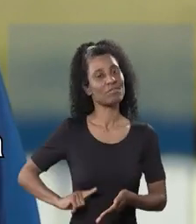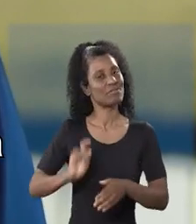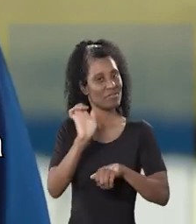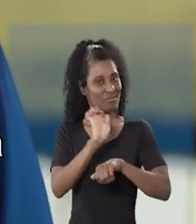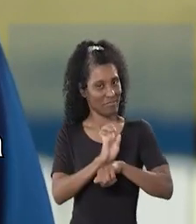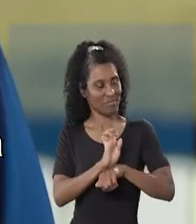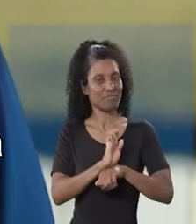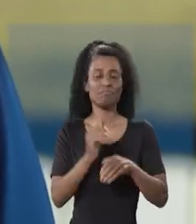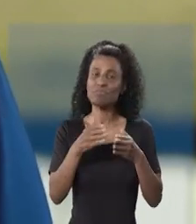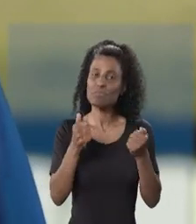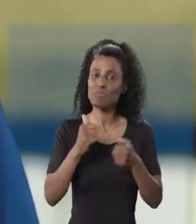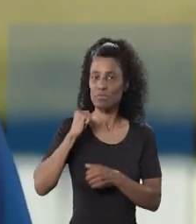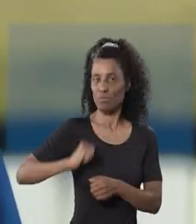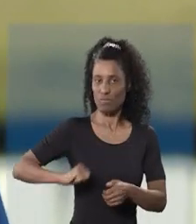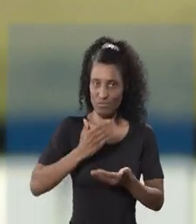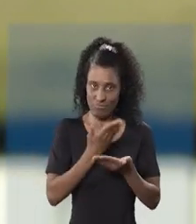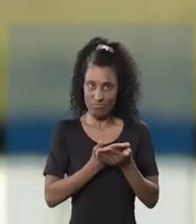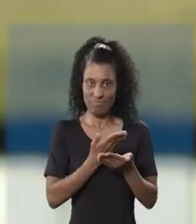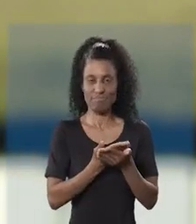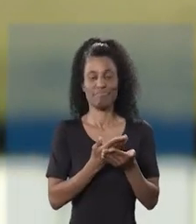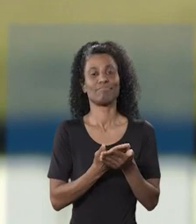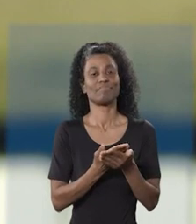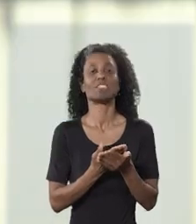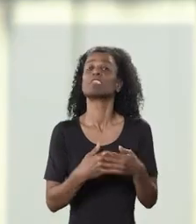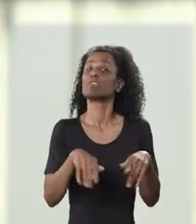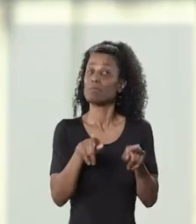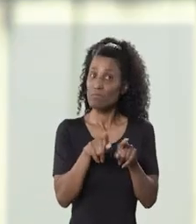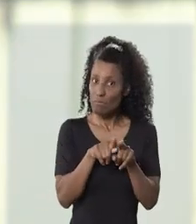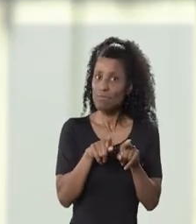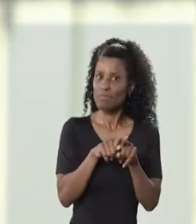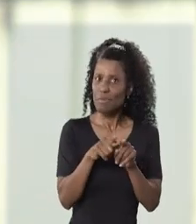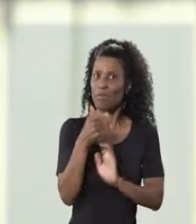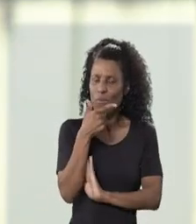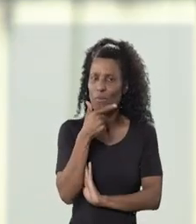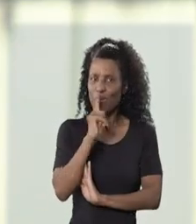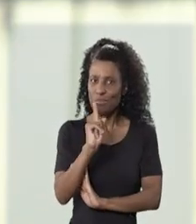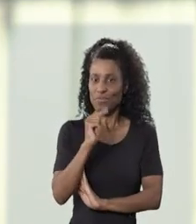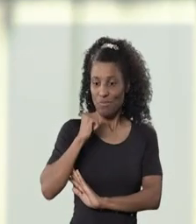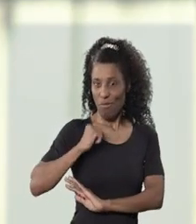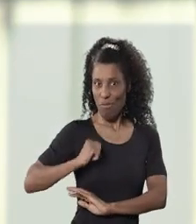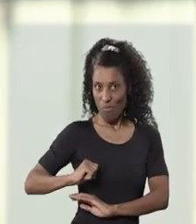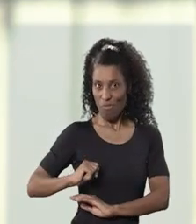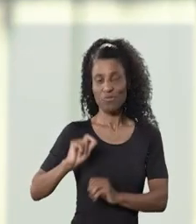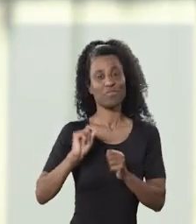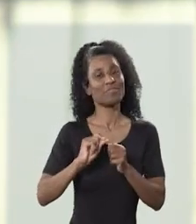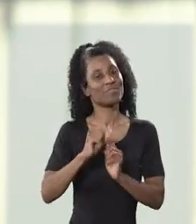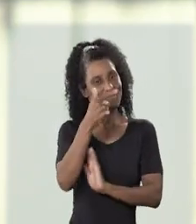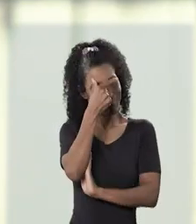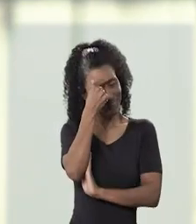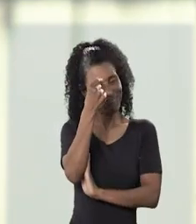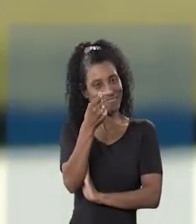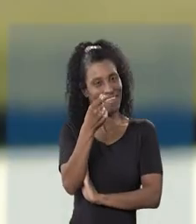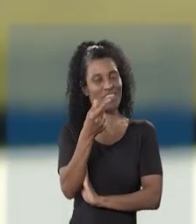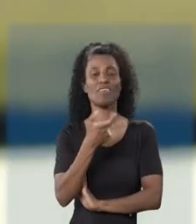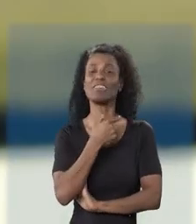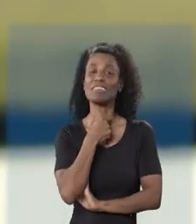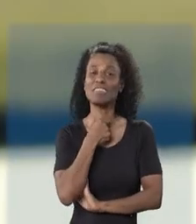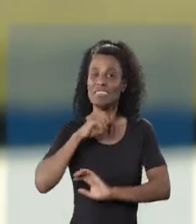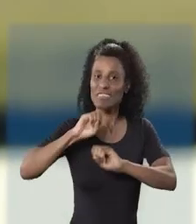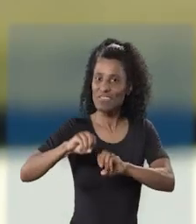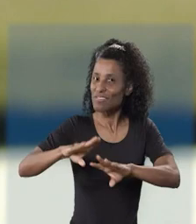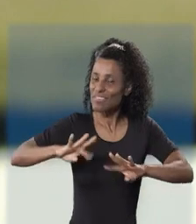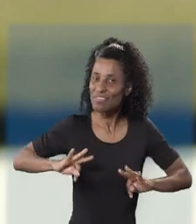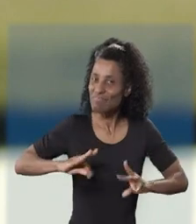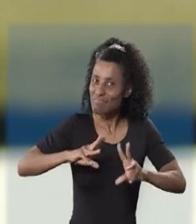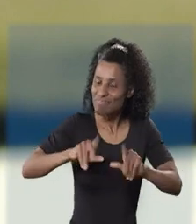governador do estado pedindo uma bolsa de estudos. Foi também com bolsa de estudos que consegui chegar à faculdade. Garantir